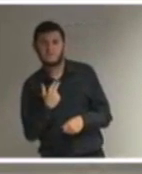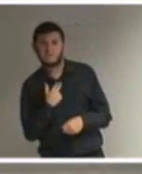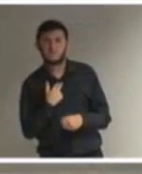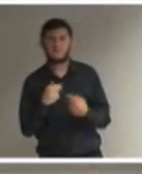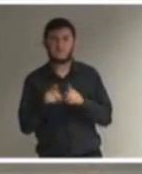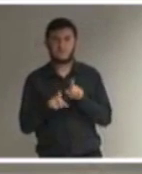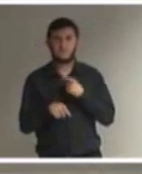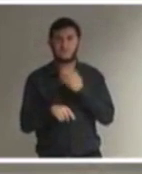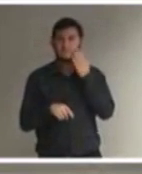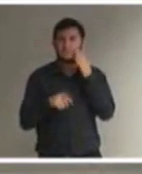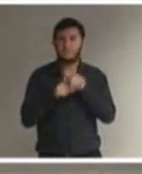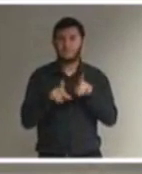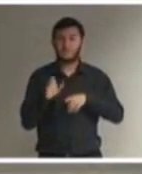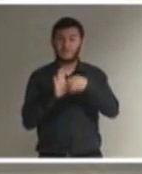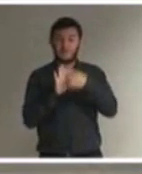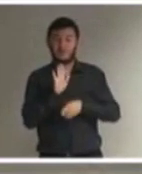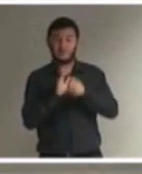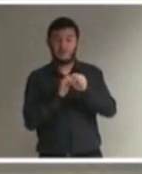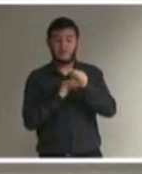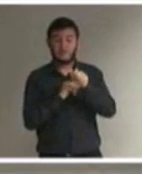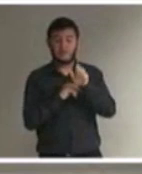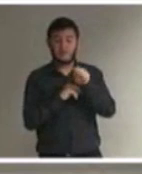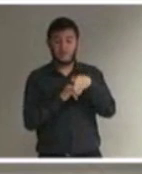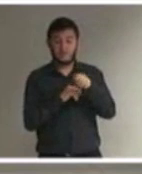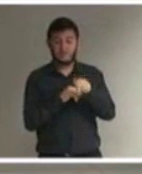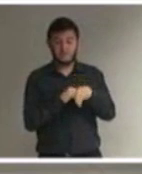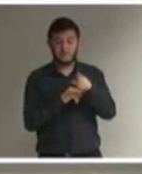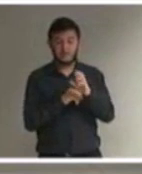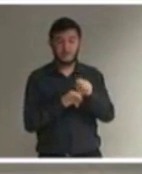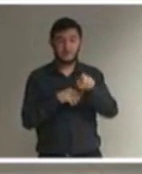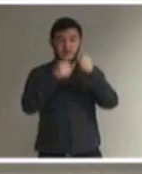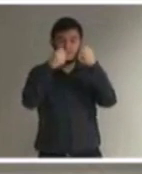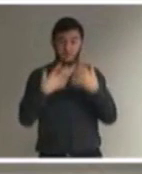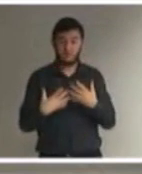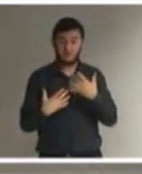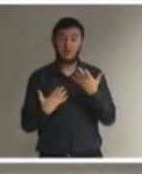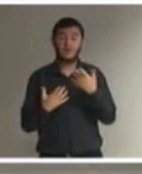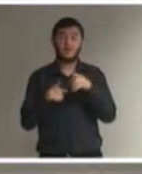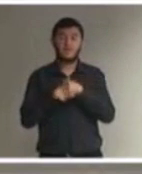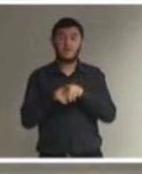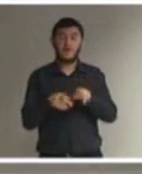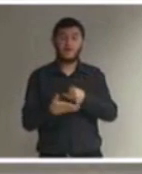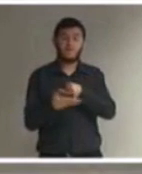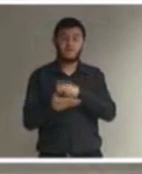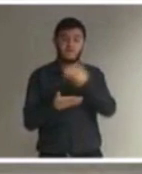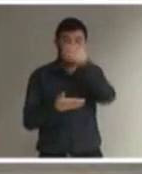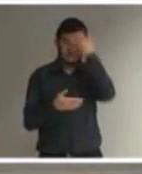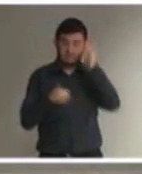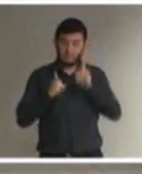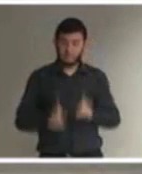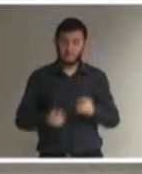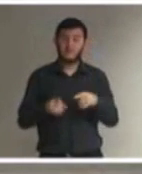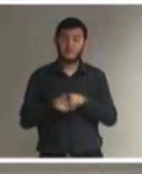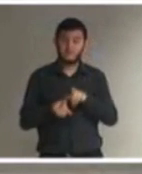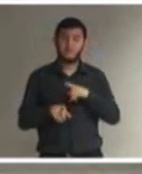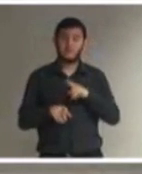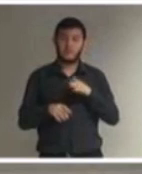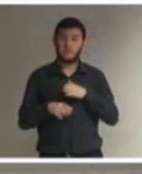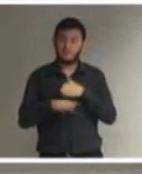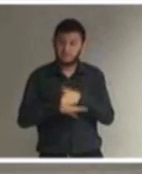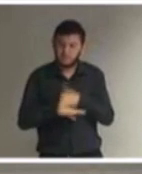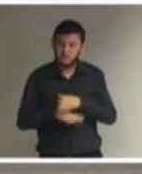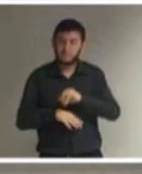explicando que as pessoas com deficiência têm direito, inequívoco, aos espaços comuns, à educação